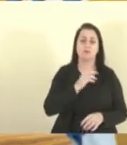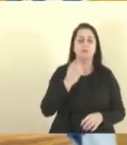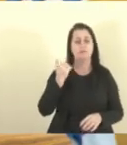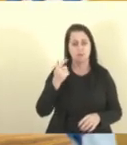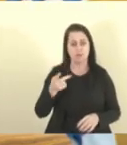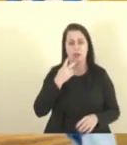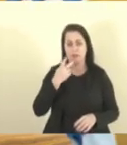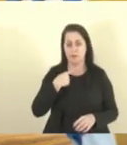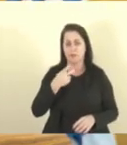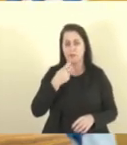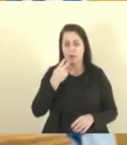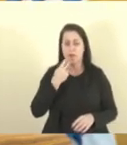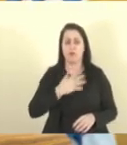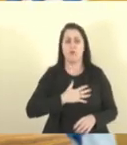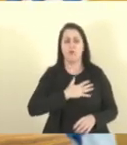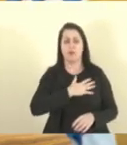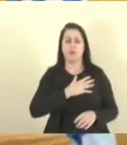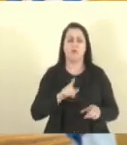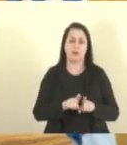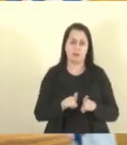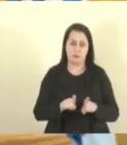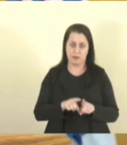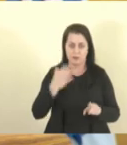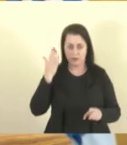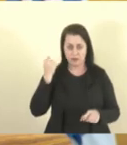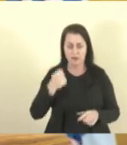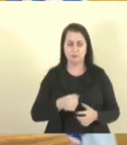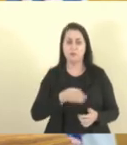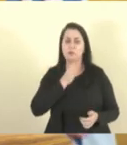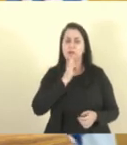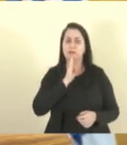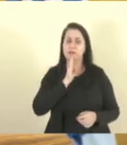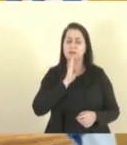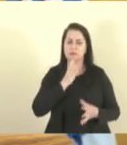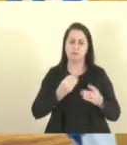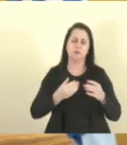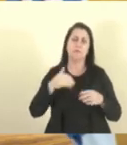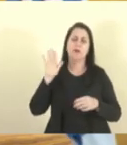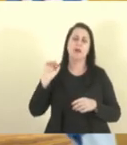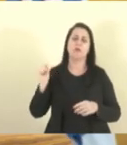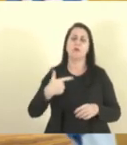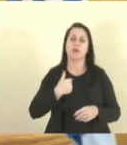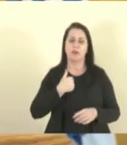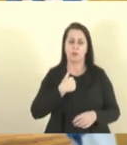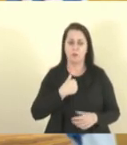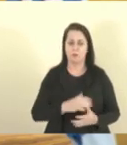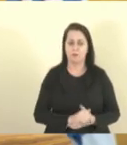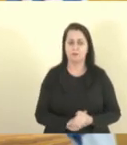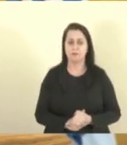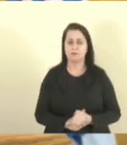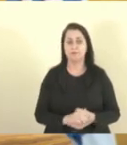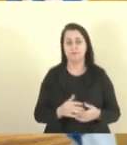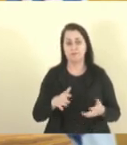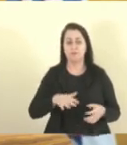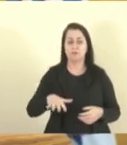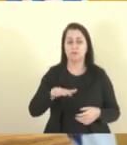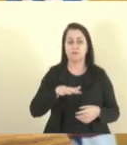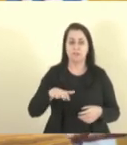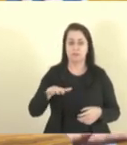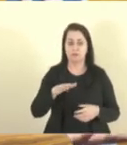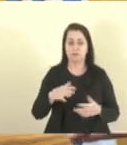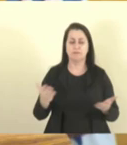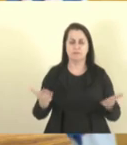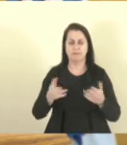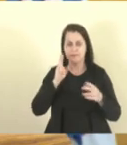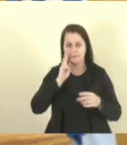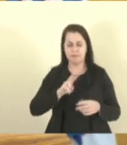e o coronel Hélito também, que conhece muito mais do que eu, a situação agora mesmo, nós estamos